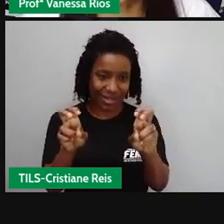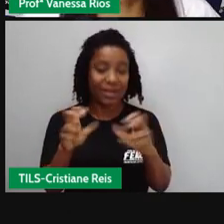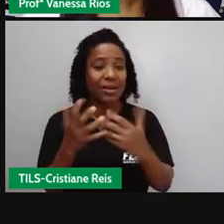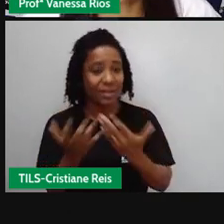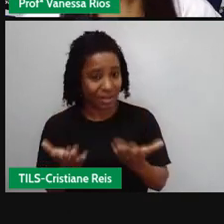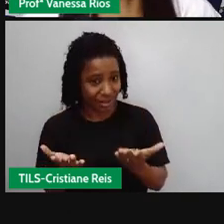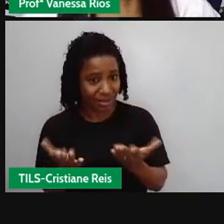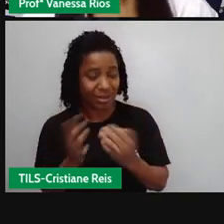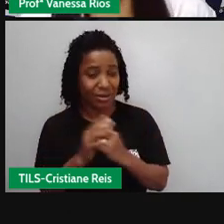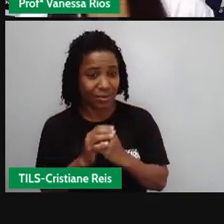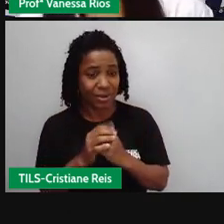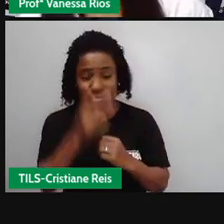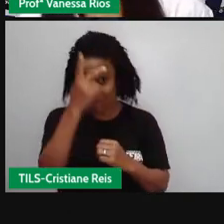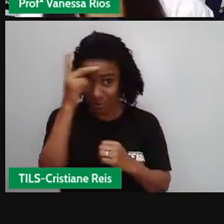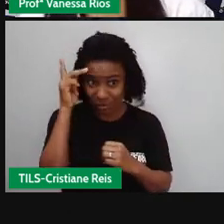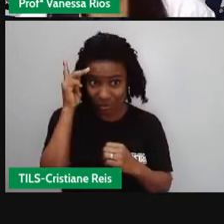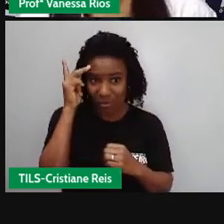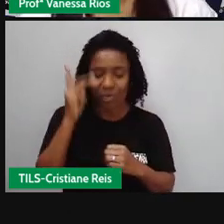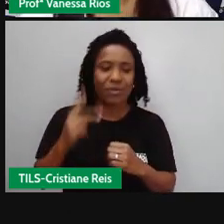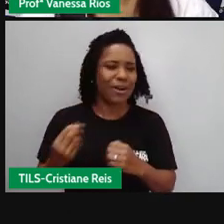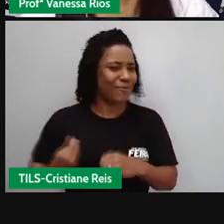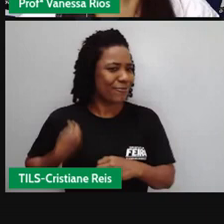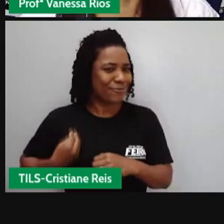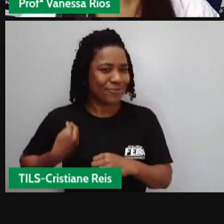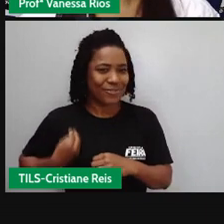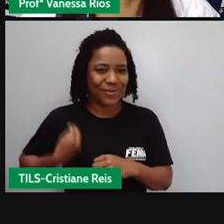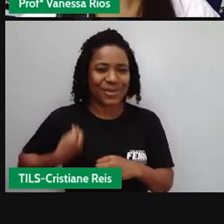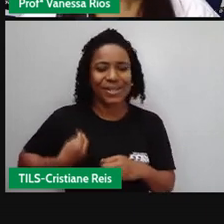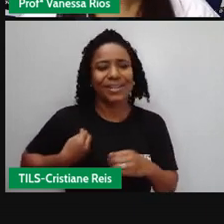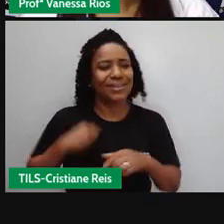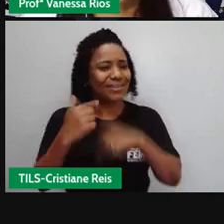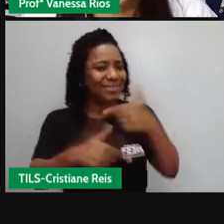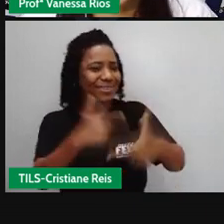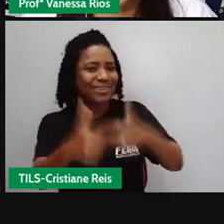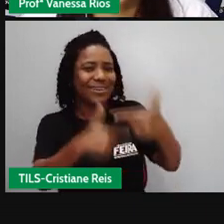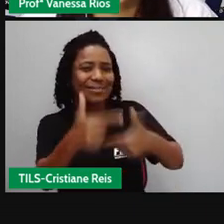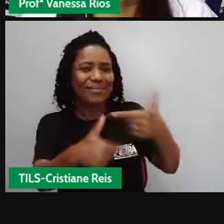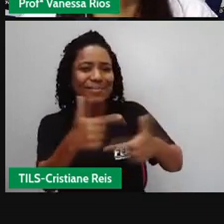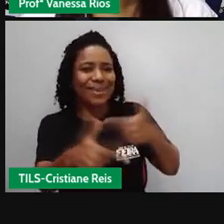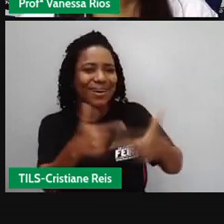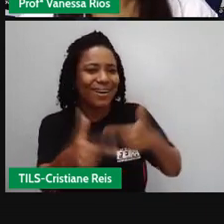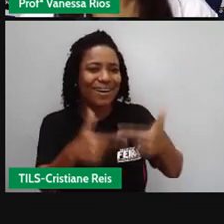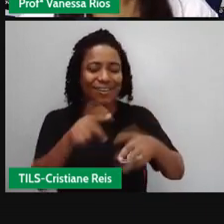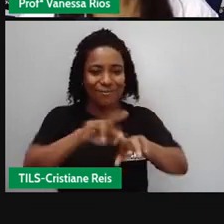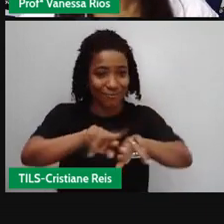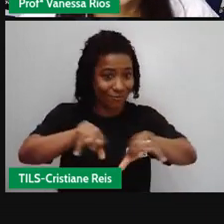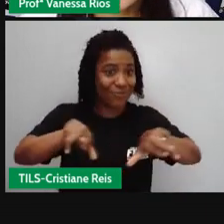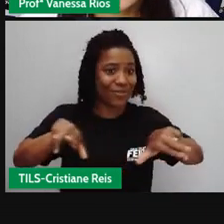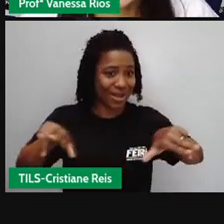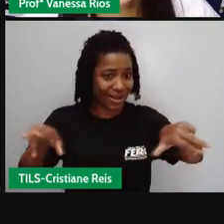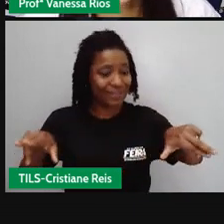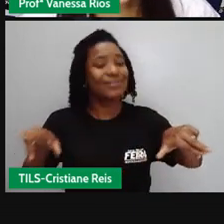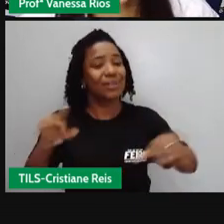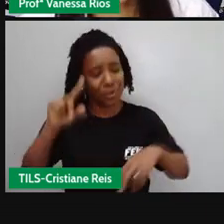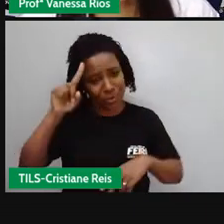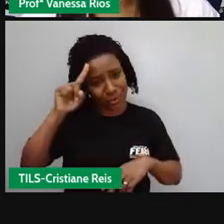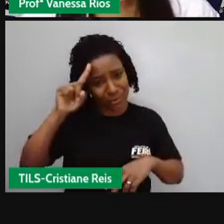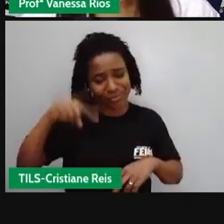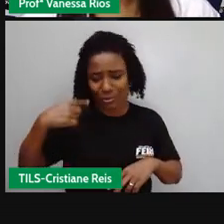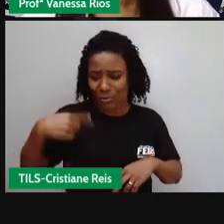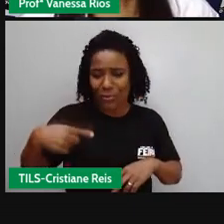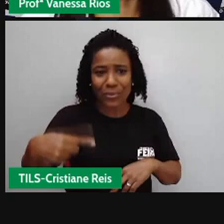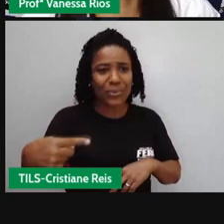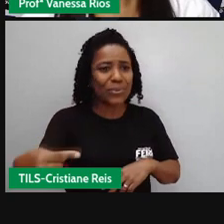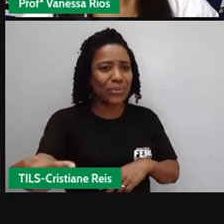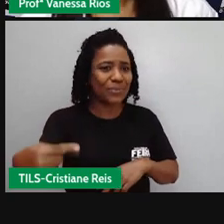pessoas, os assuntos simples, as ações que as pessoas realizam aí todos os dias são inúmeros. E as